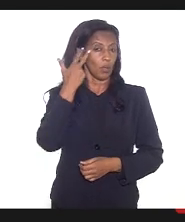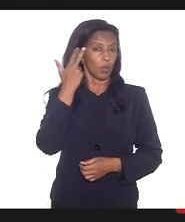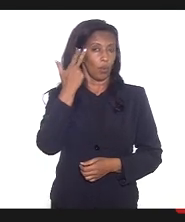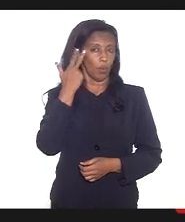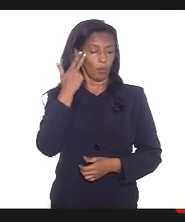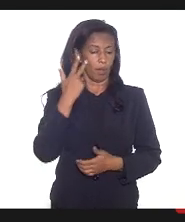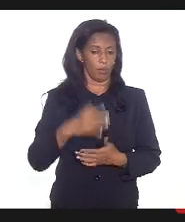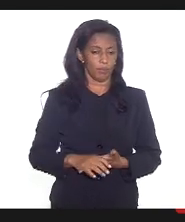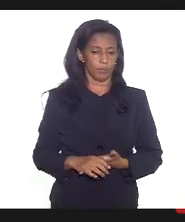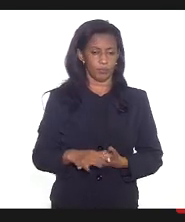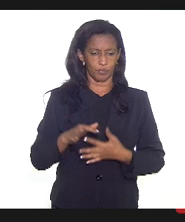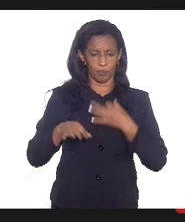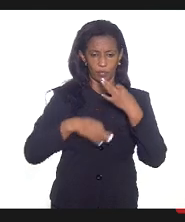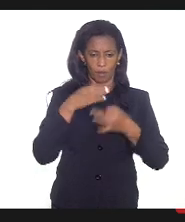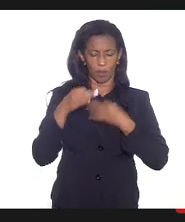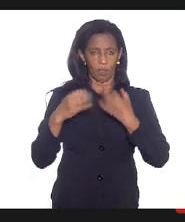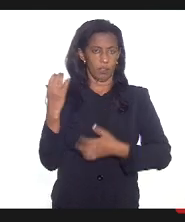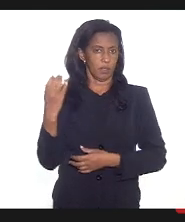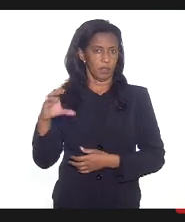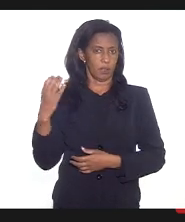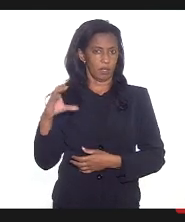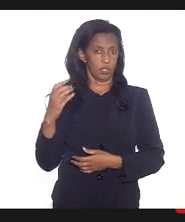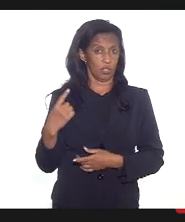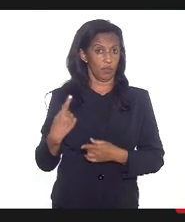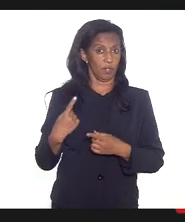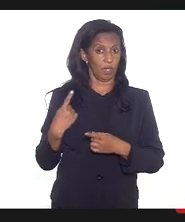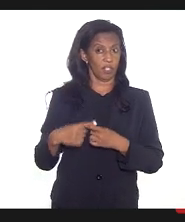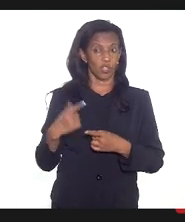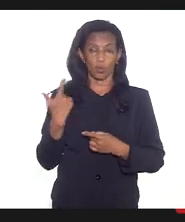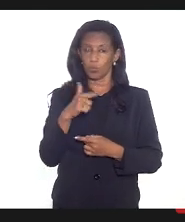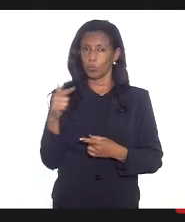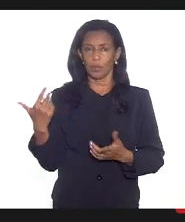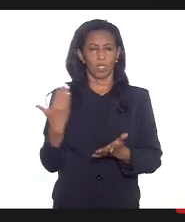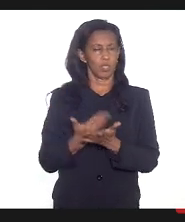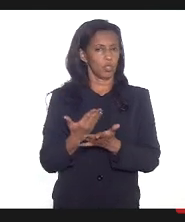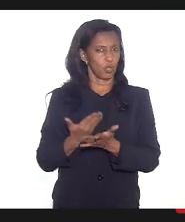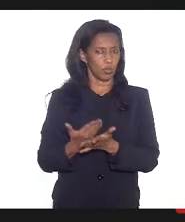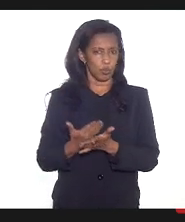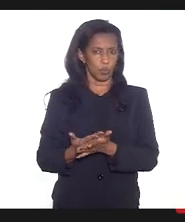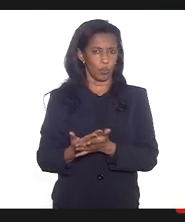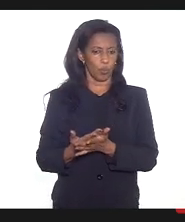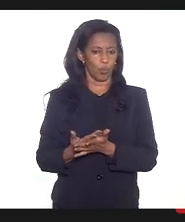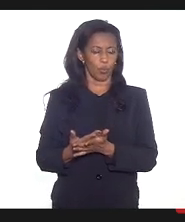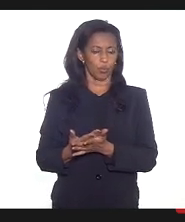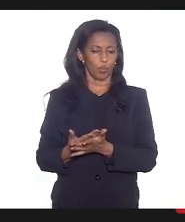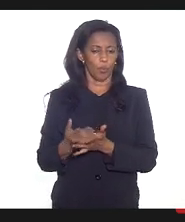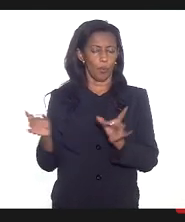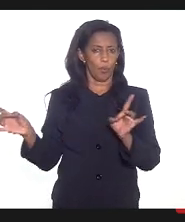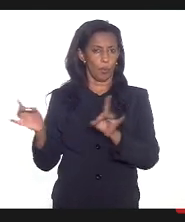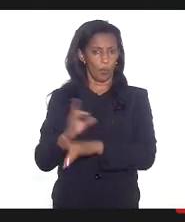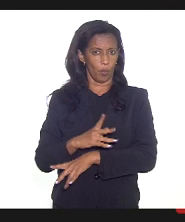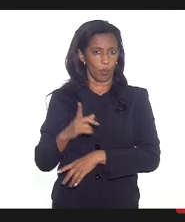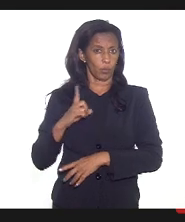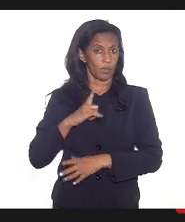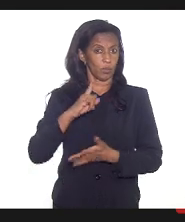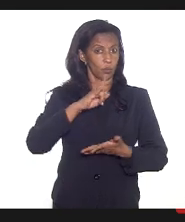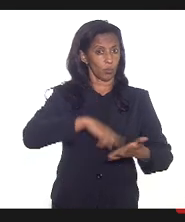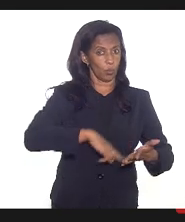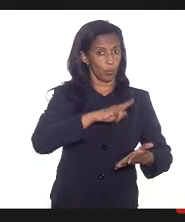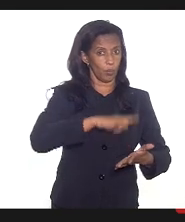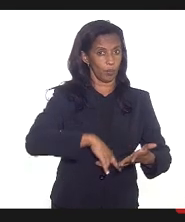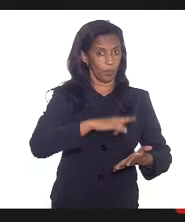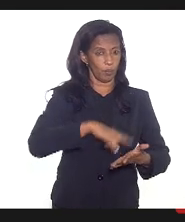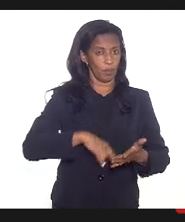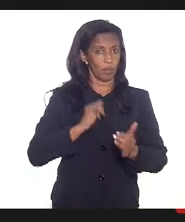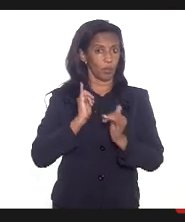em questões científicas em que a gente ainda não tem estudos clínicos muito sedimentados que a gente tem um documento